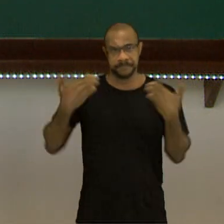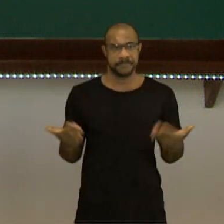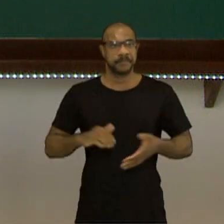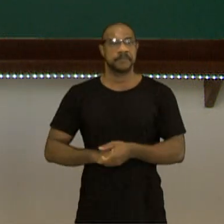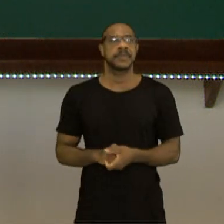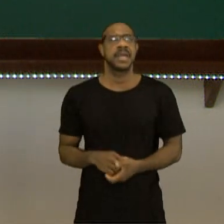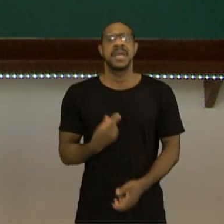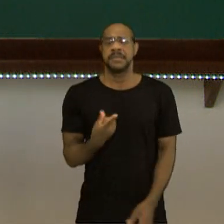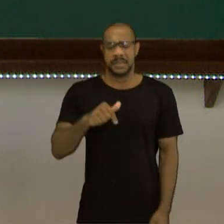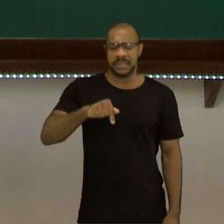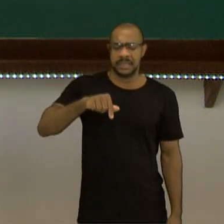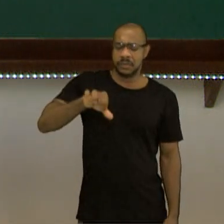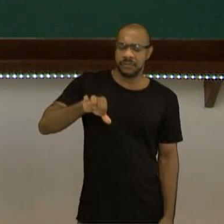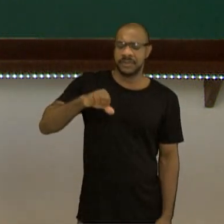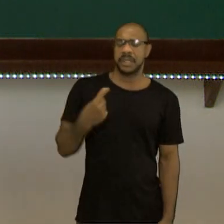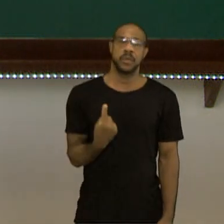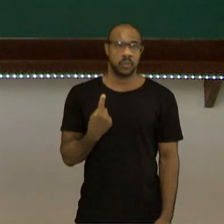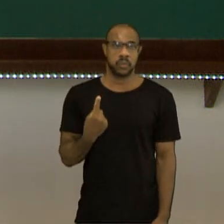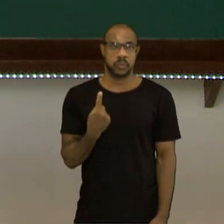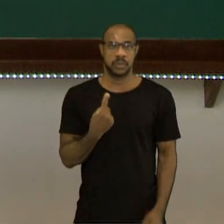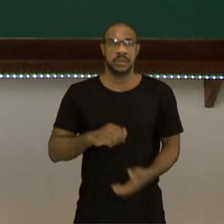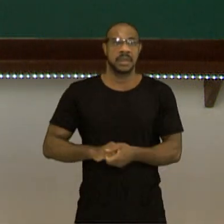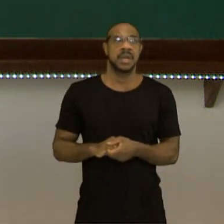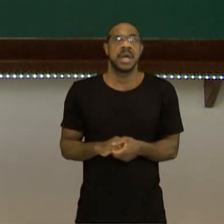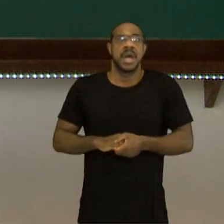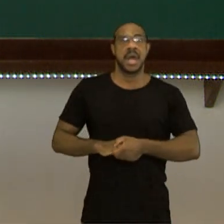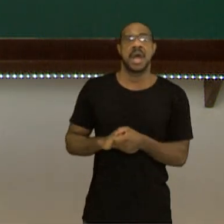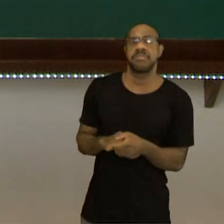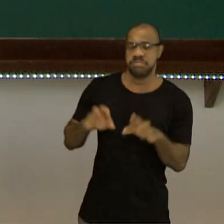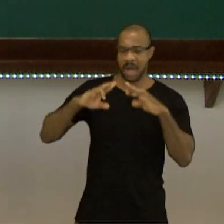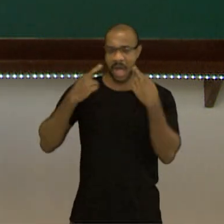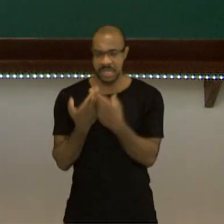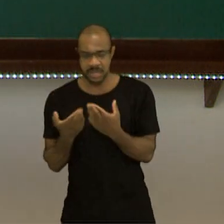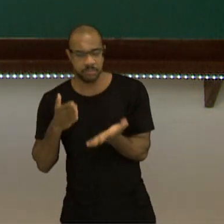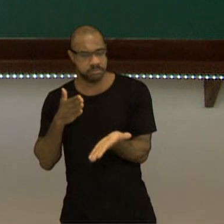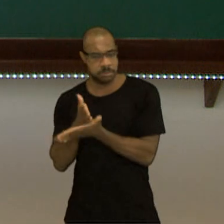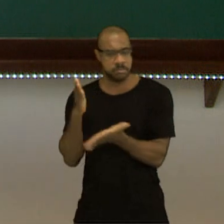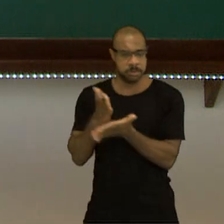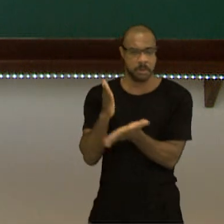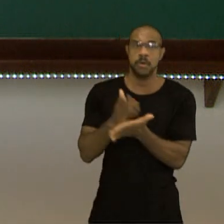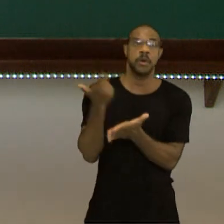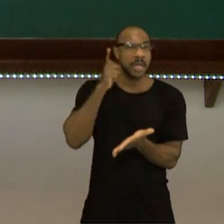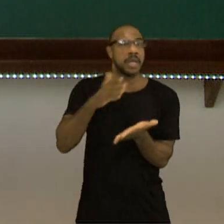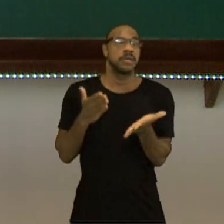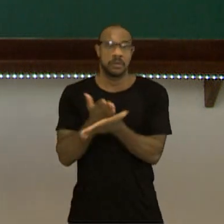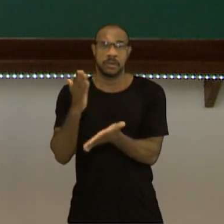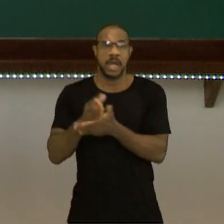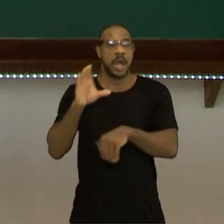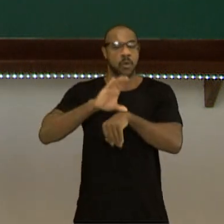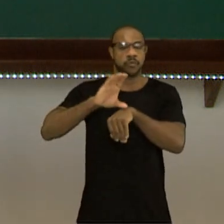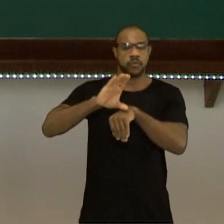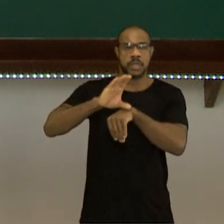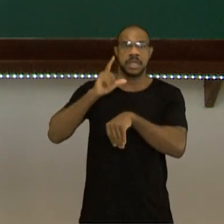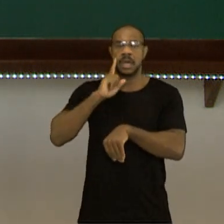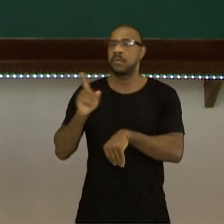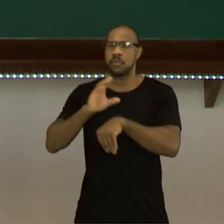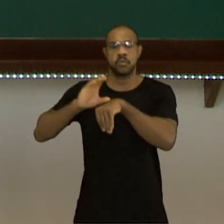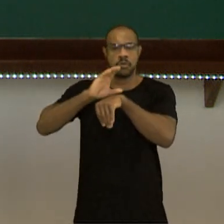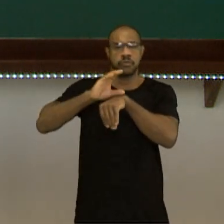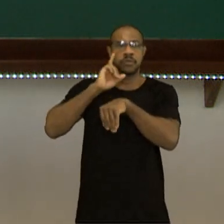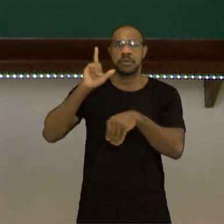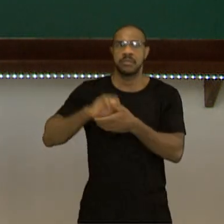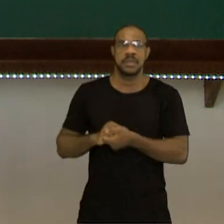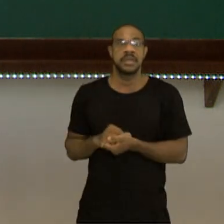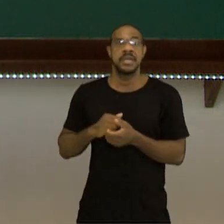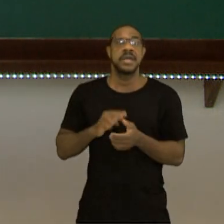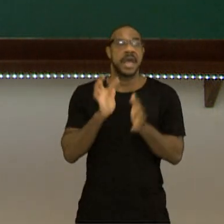em 1791, a Assembleia Nacional Constituinte consegue aprovar a primeira Constituição da França e vai acabar colocando